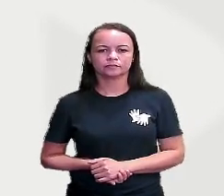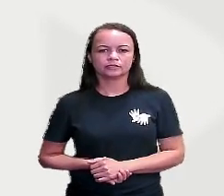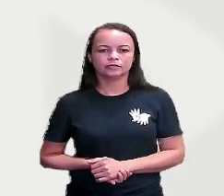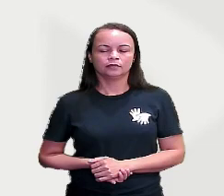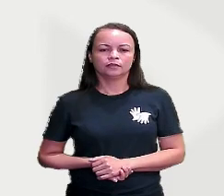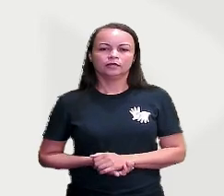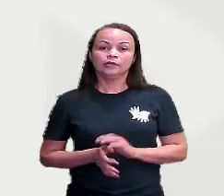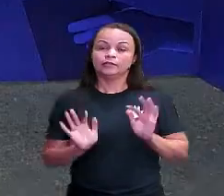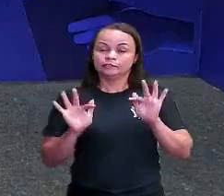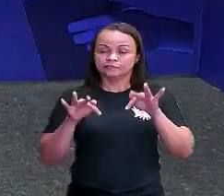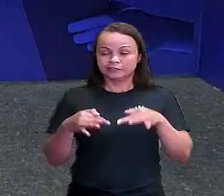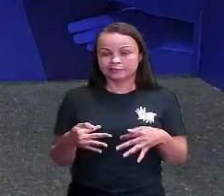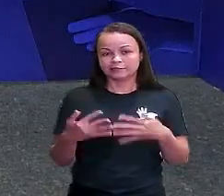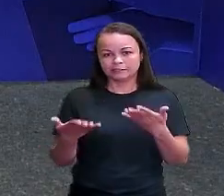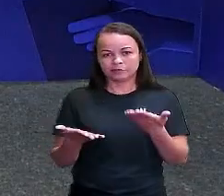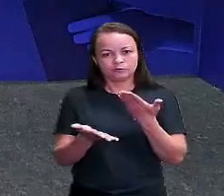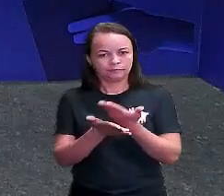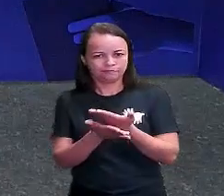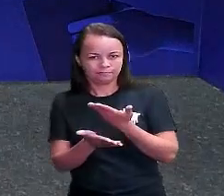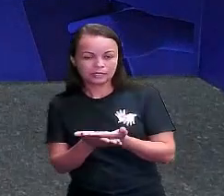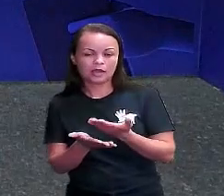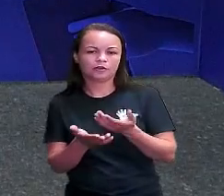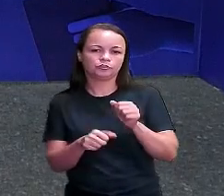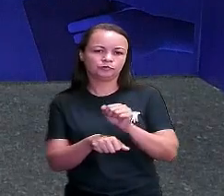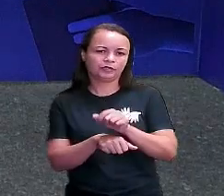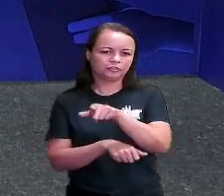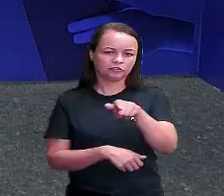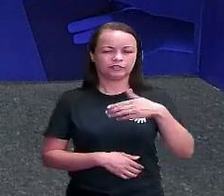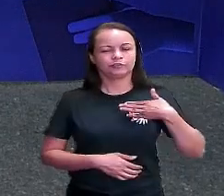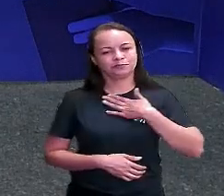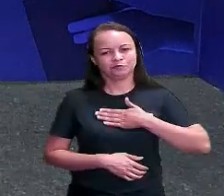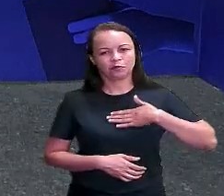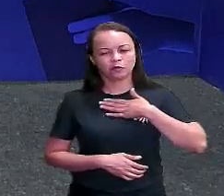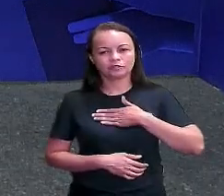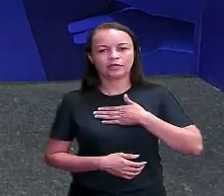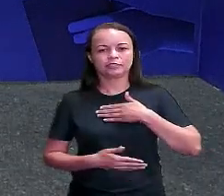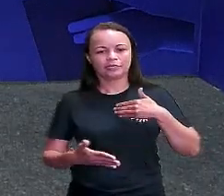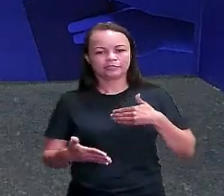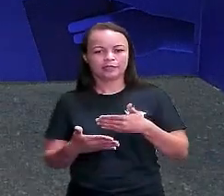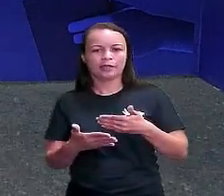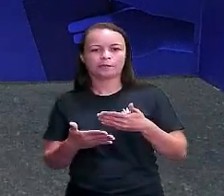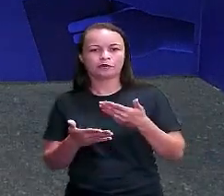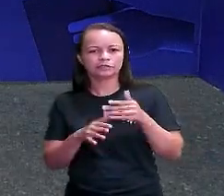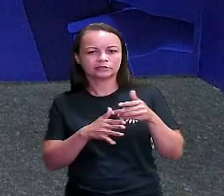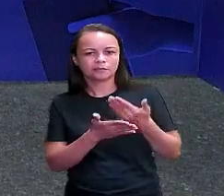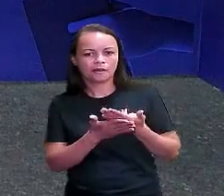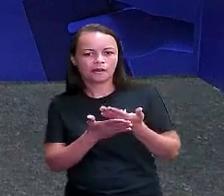E assim finalizamos a nossa aula, espero que vocês tenham gostado e até a próxima!